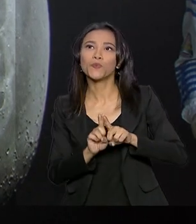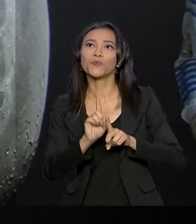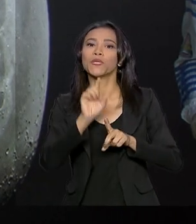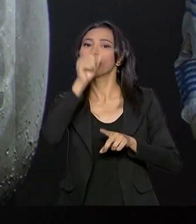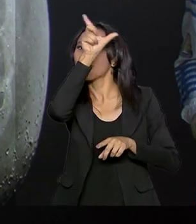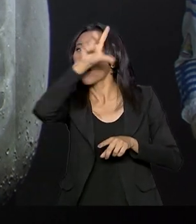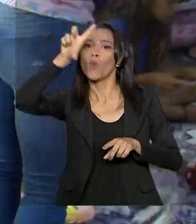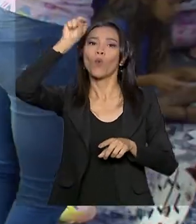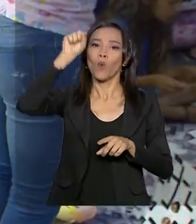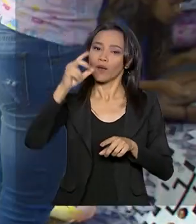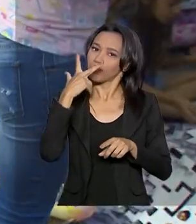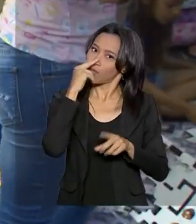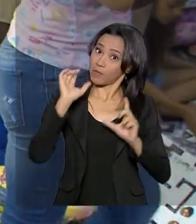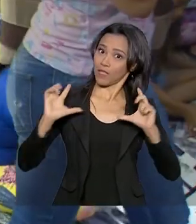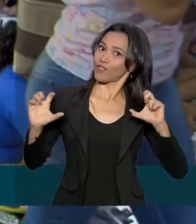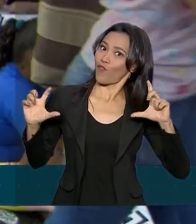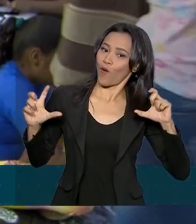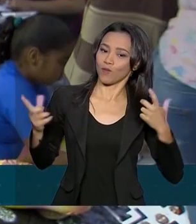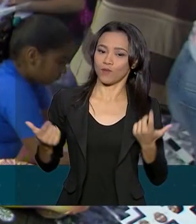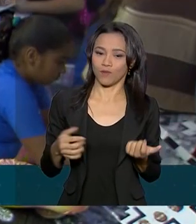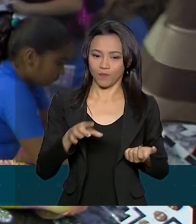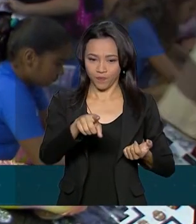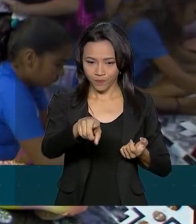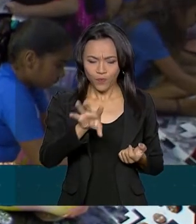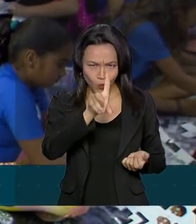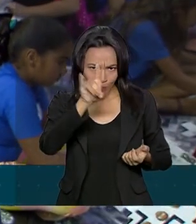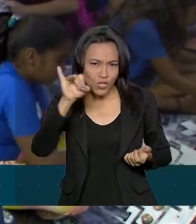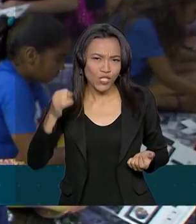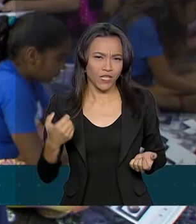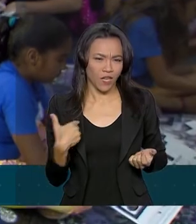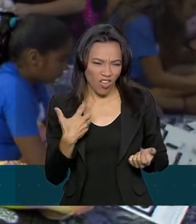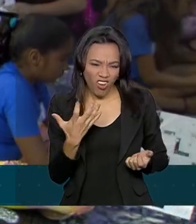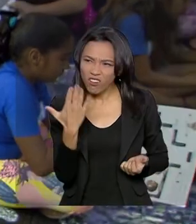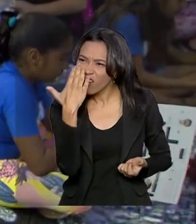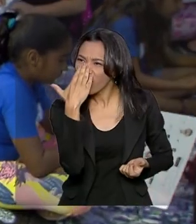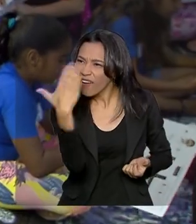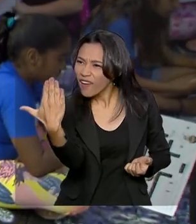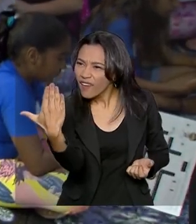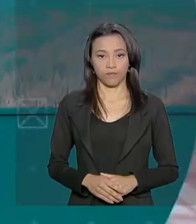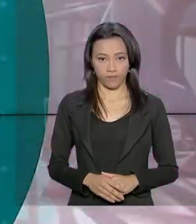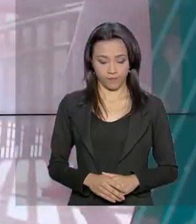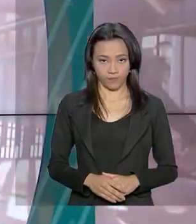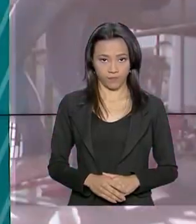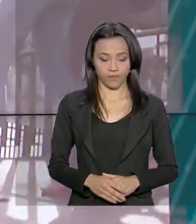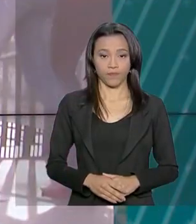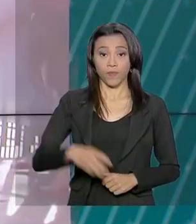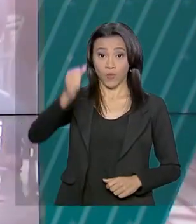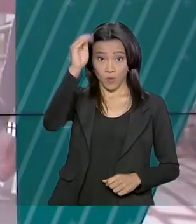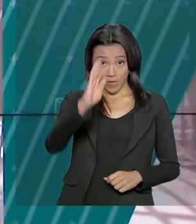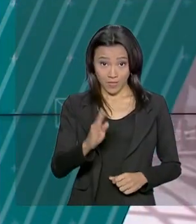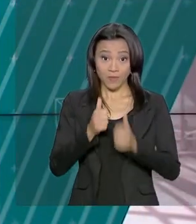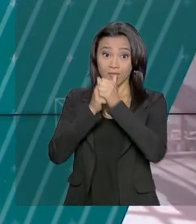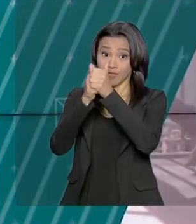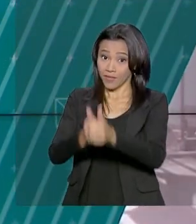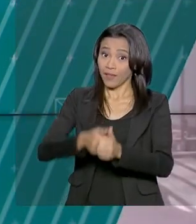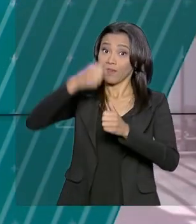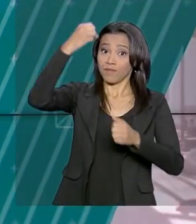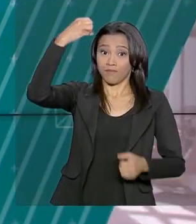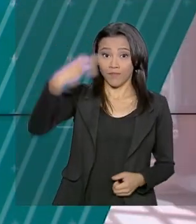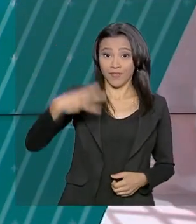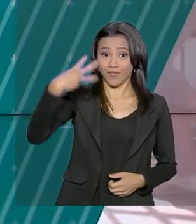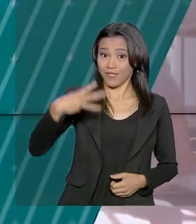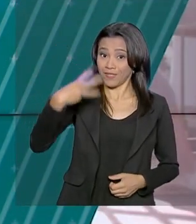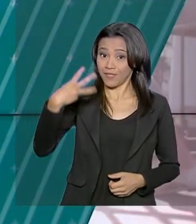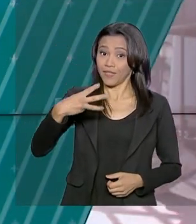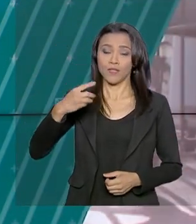nas fotos. Um dia eu quero ficar cara a cara com a Lua. O Brasil segue em terceiro